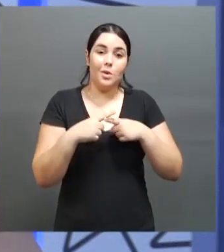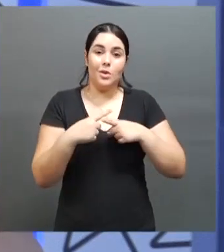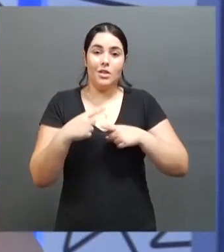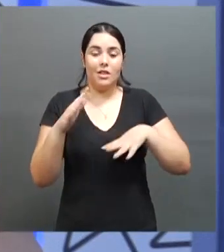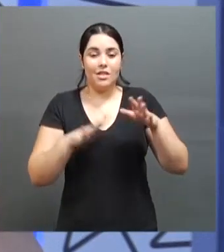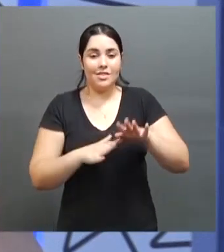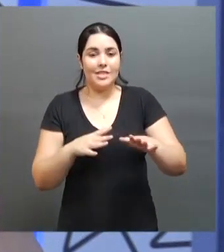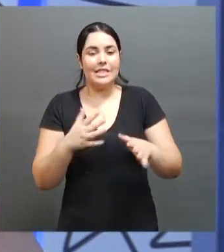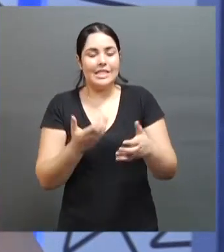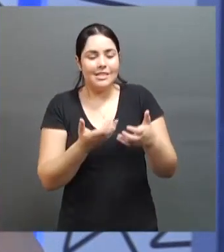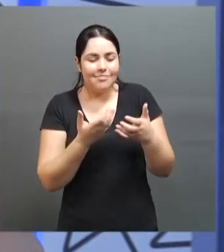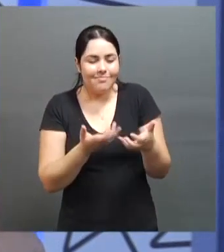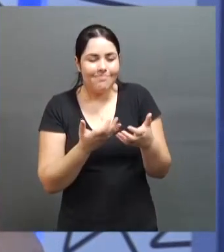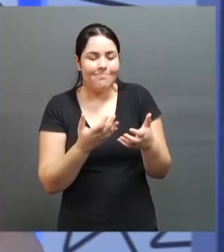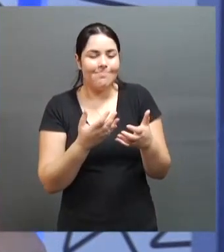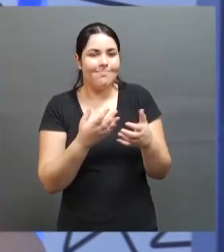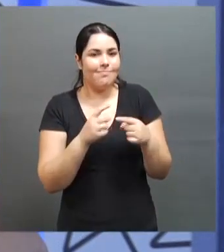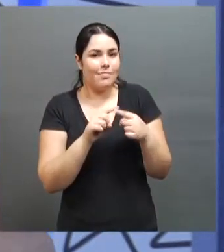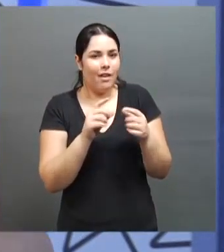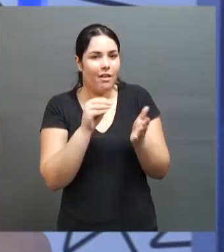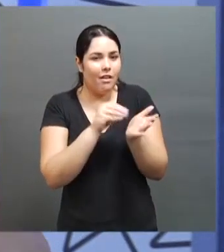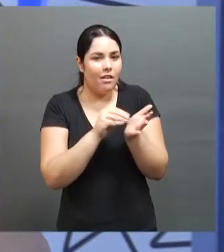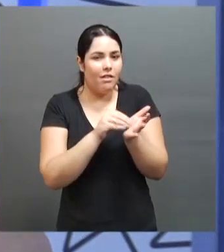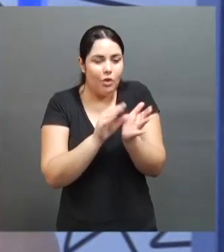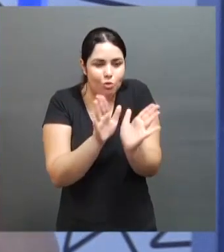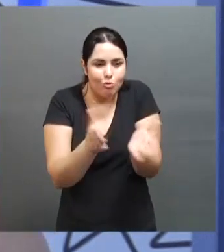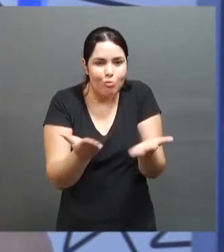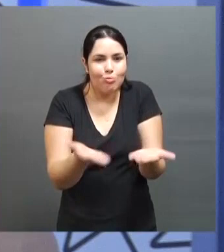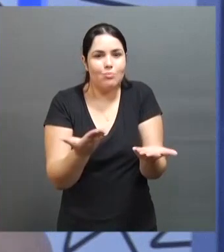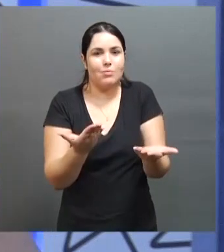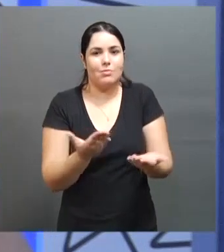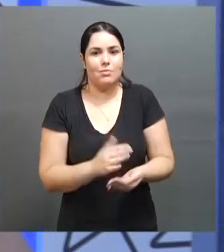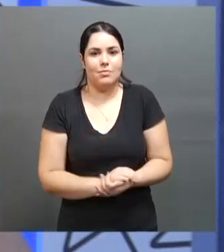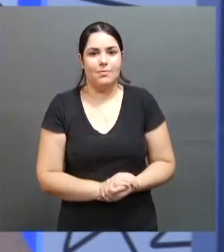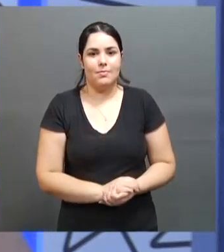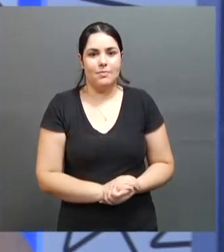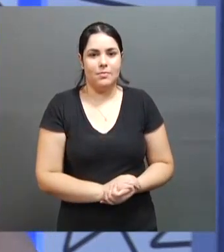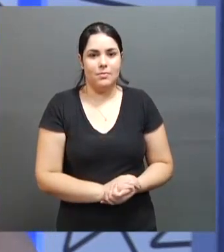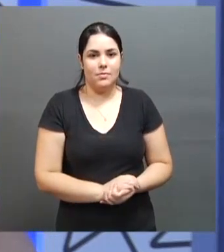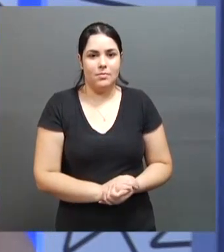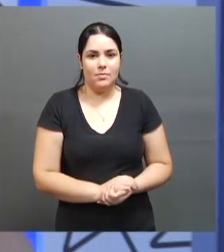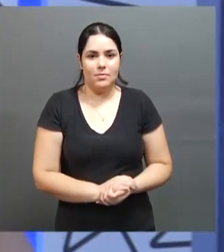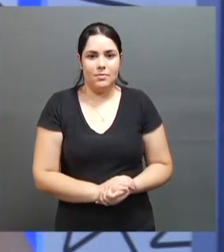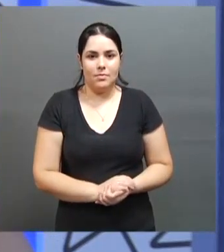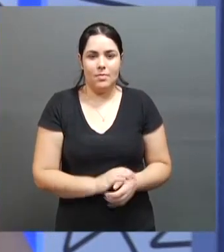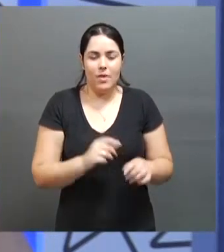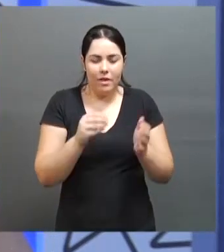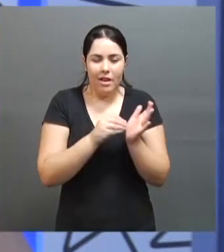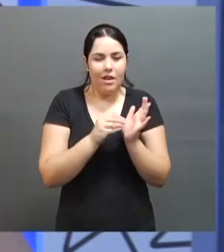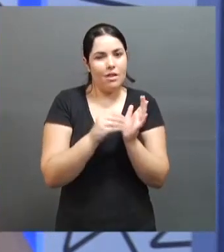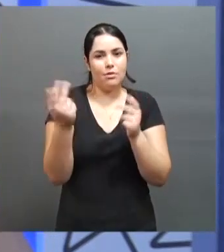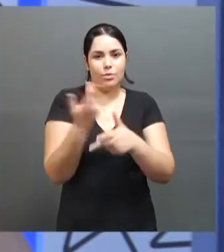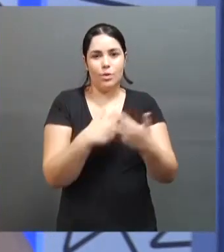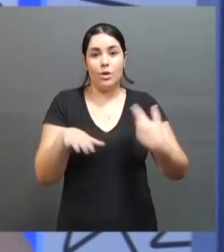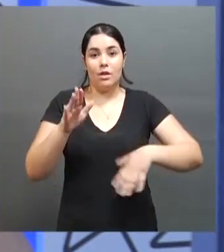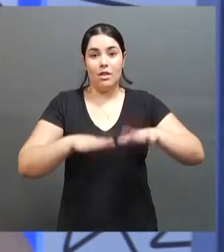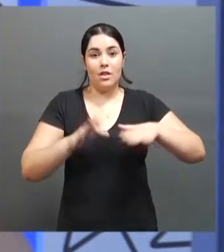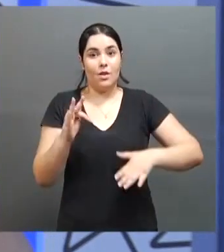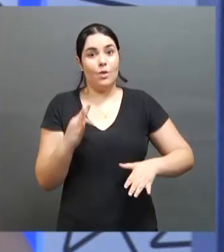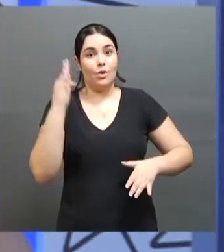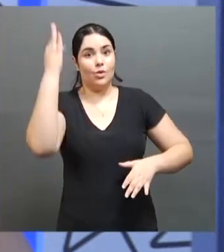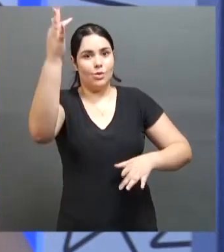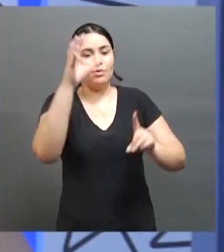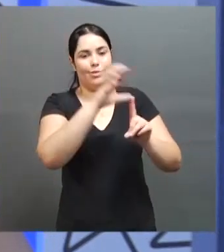sementinha ali dentro dela, mas falta alguma inspiração, falta alguma coisa que, de repente, futuramente,